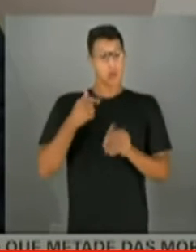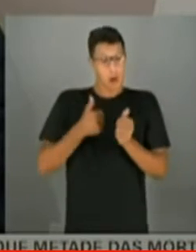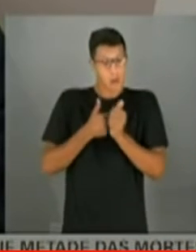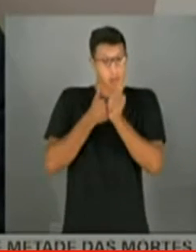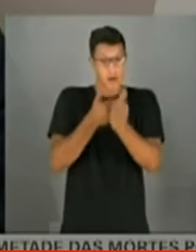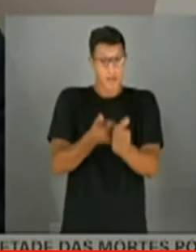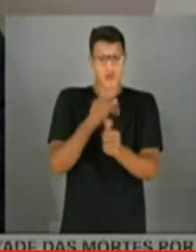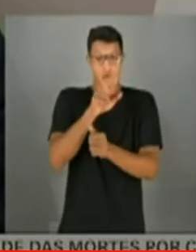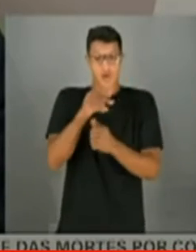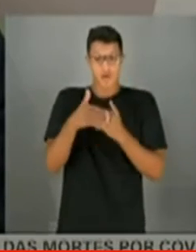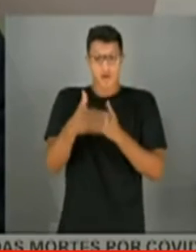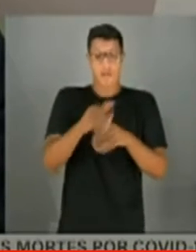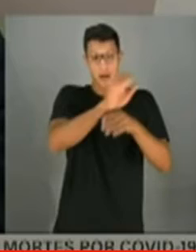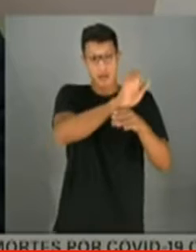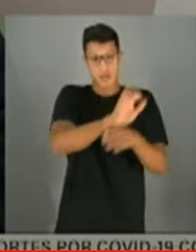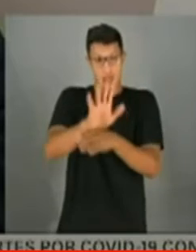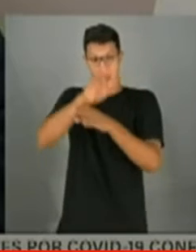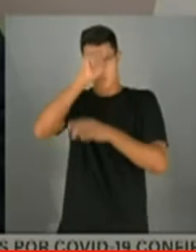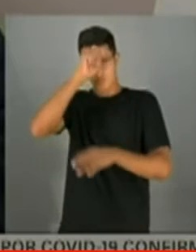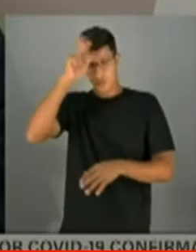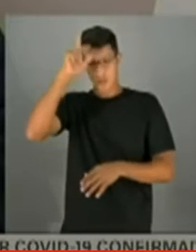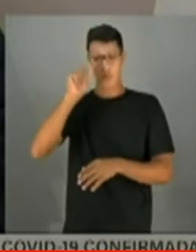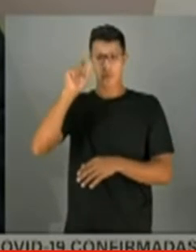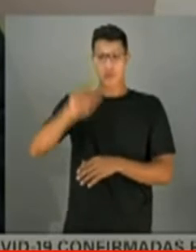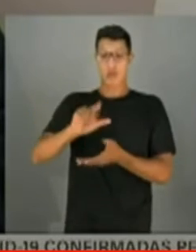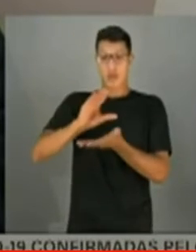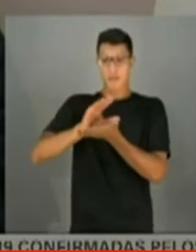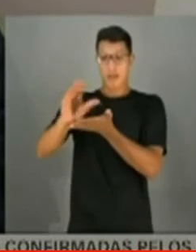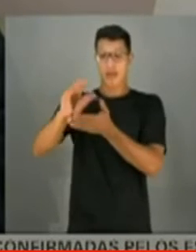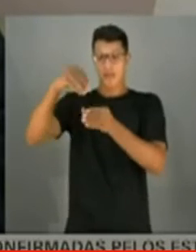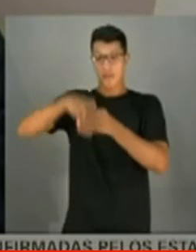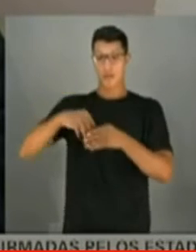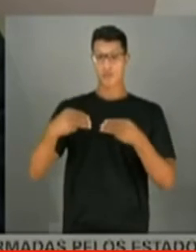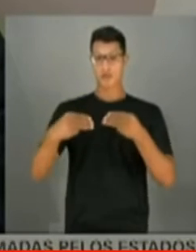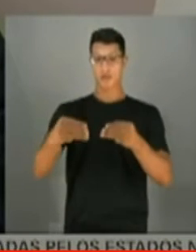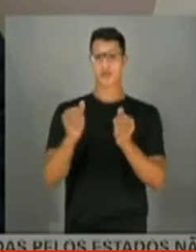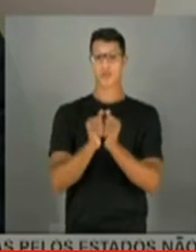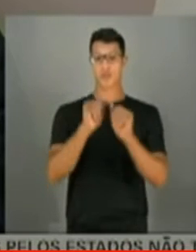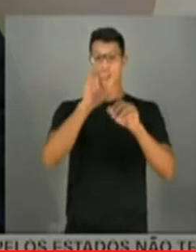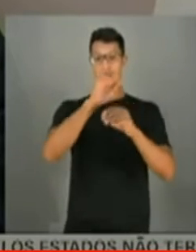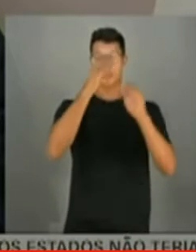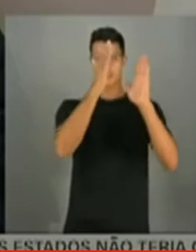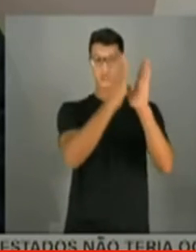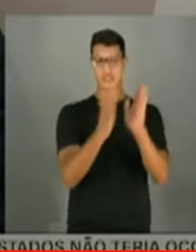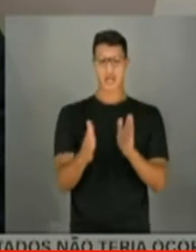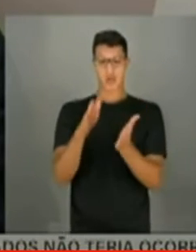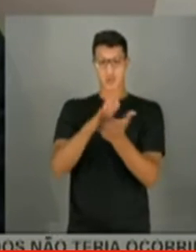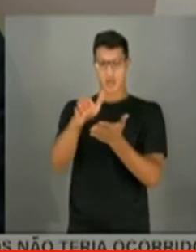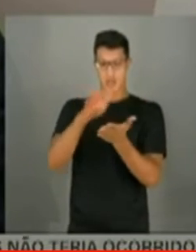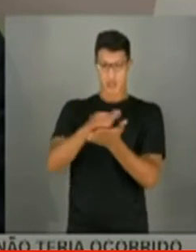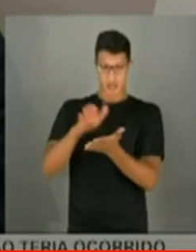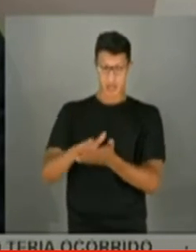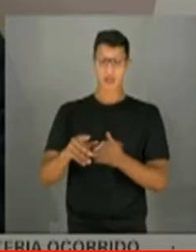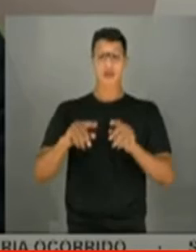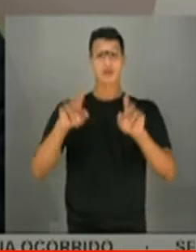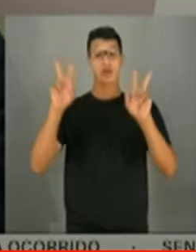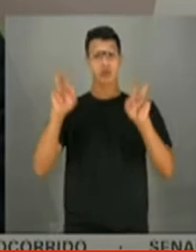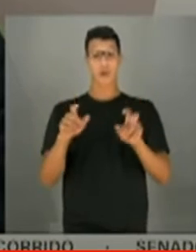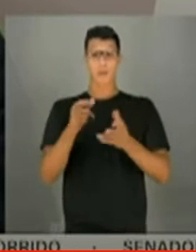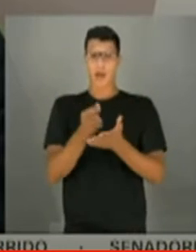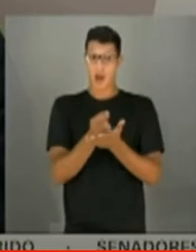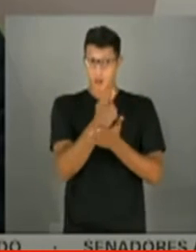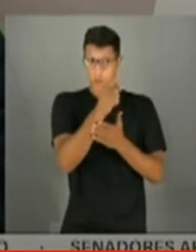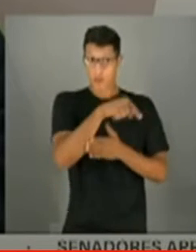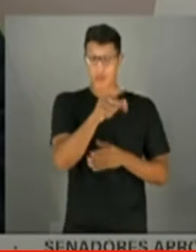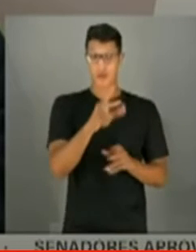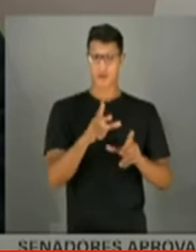do que vai para estados e municípios e do que é empregado dentro do Ministério, com todos os seus estágios da despesa. Com relação à aquisição, que